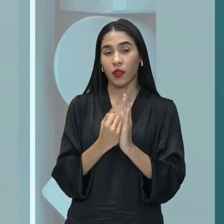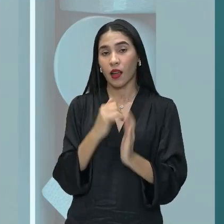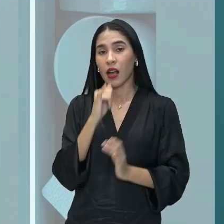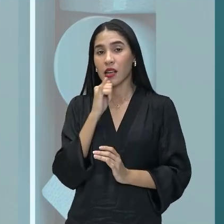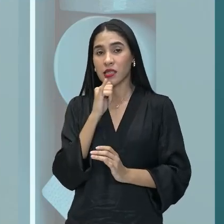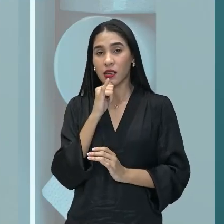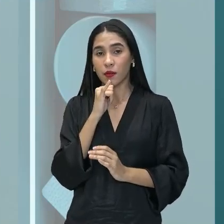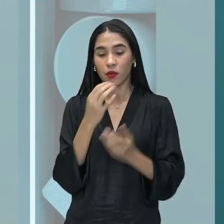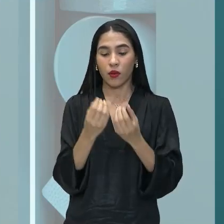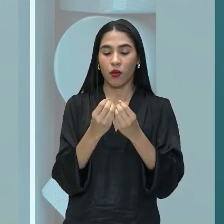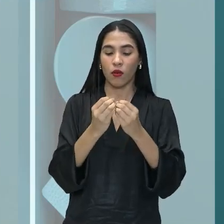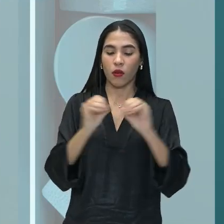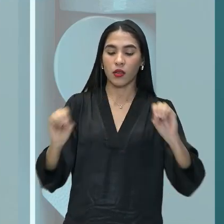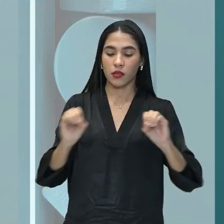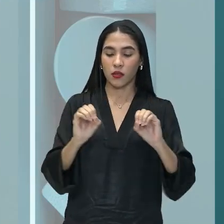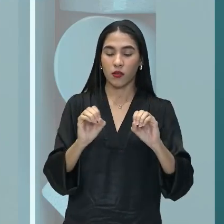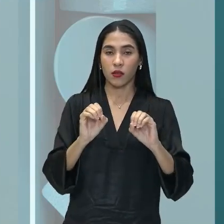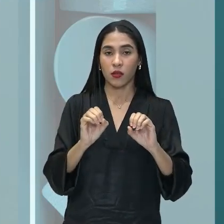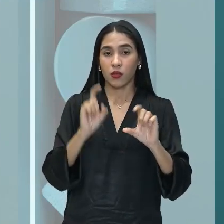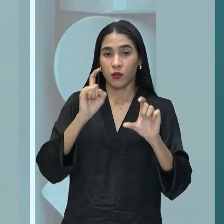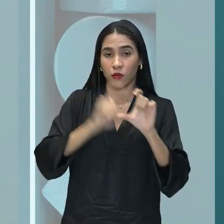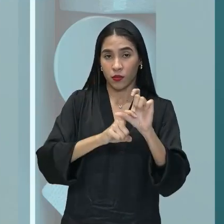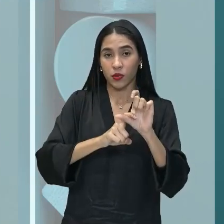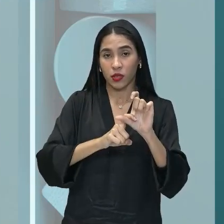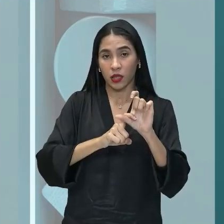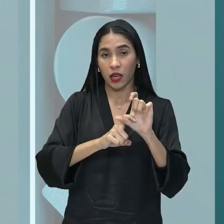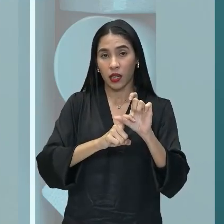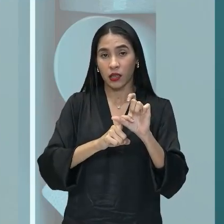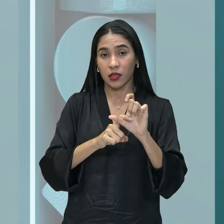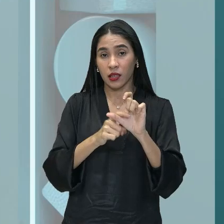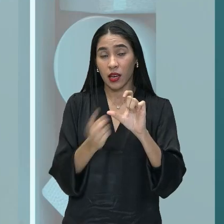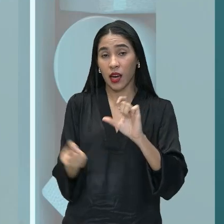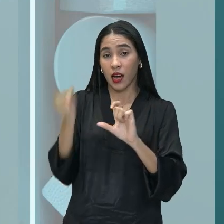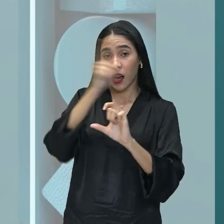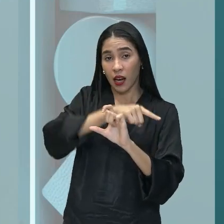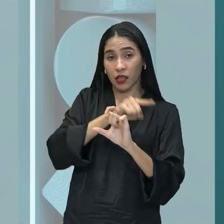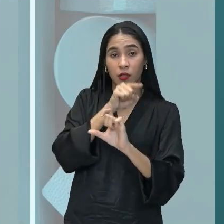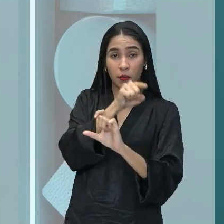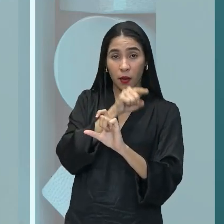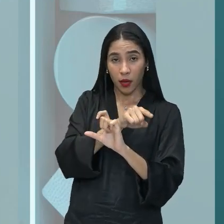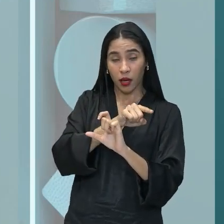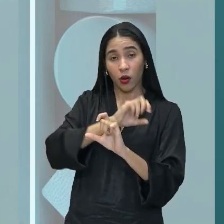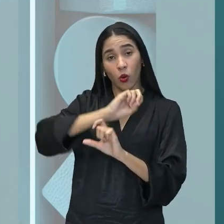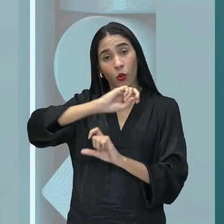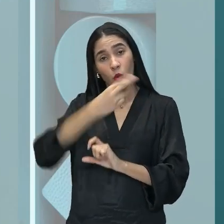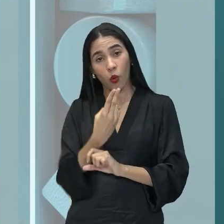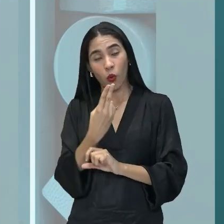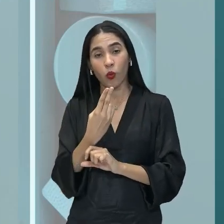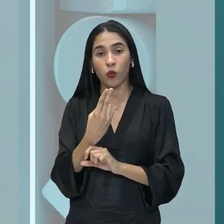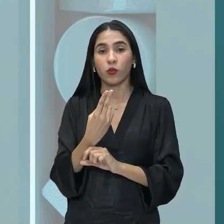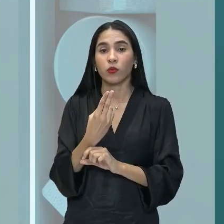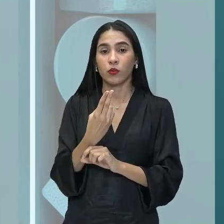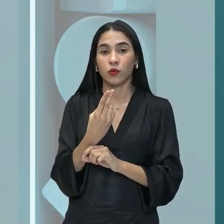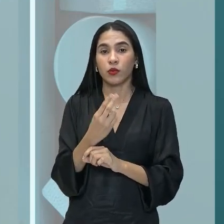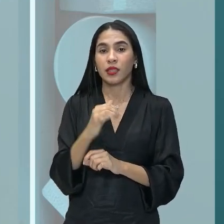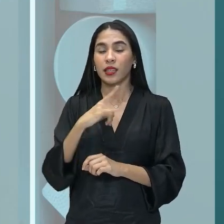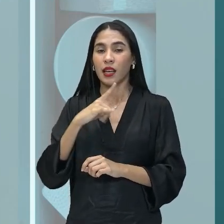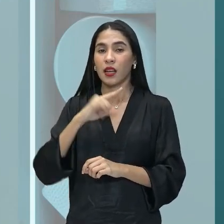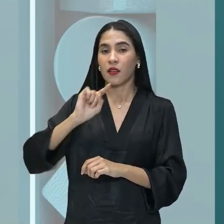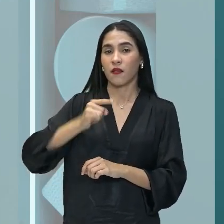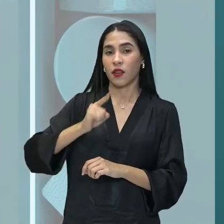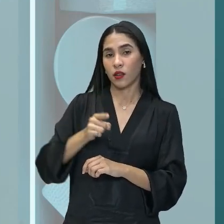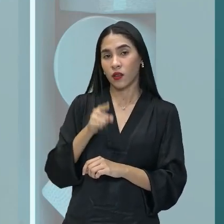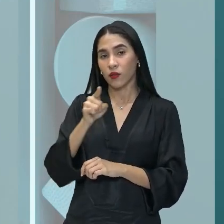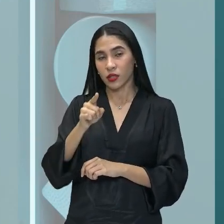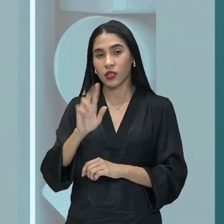oração subordinada, sendo antes dela uns dois pontos, ou ela está sendo contida ali entre vírgulas, você já